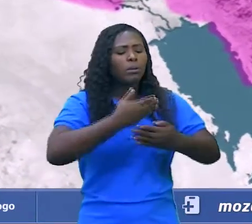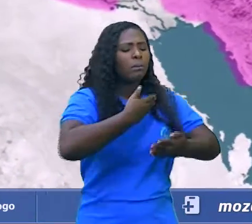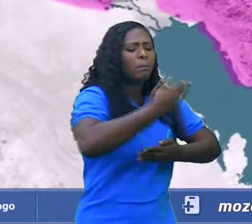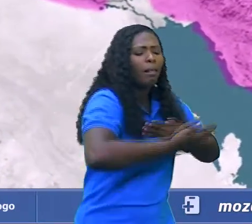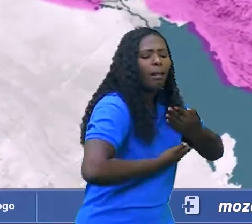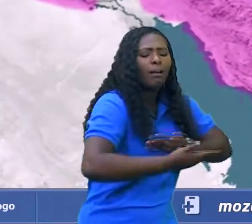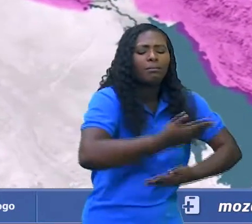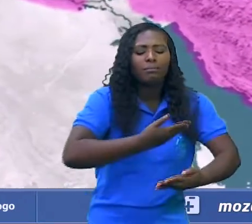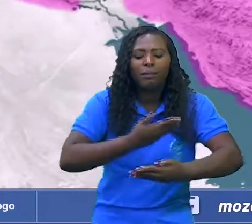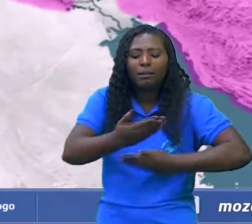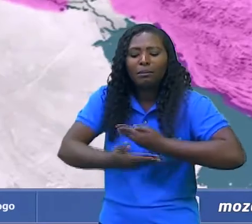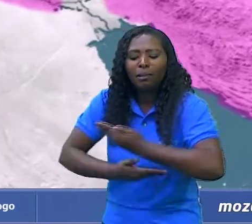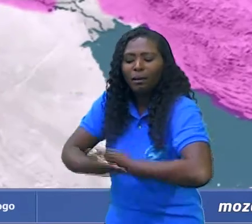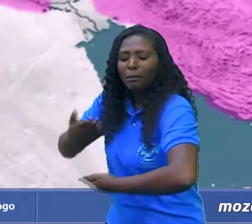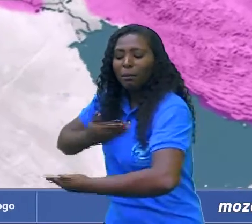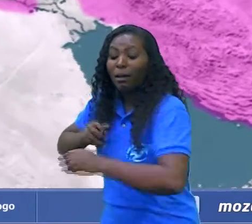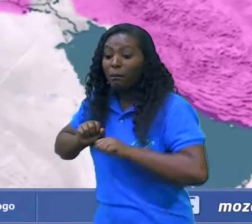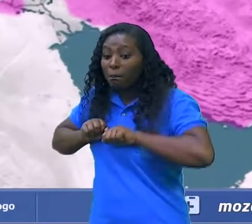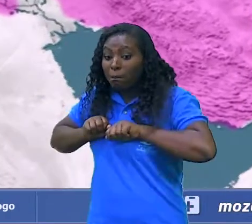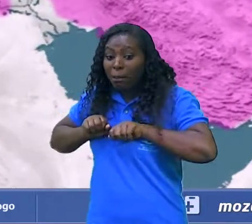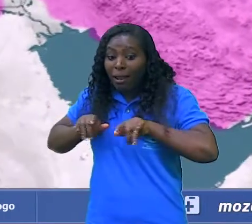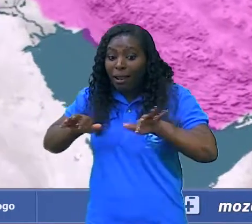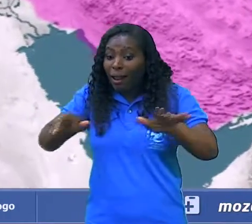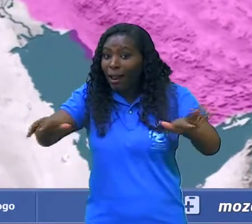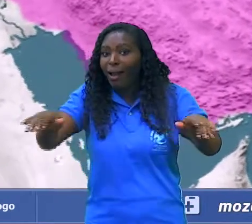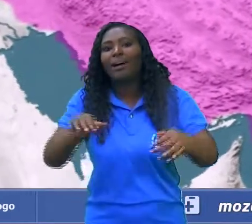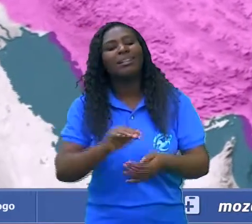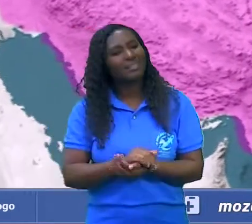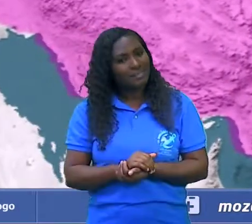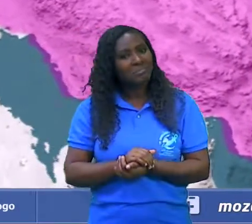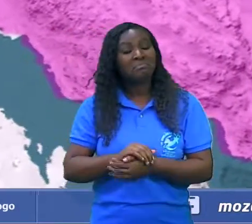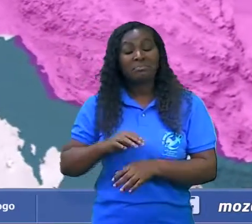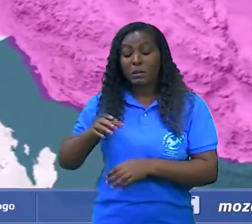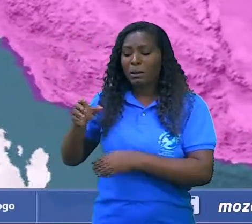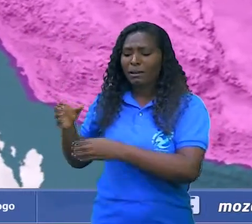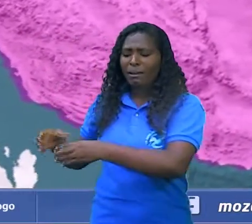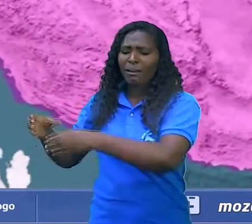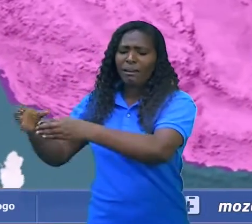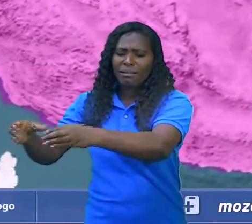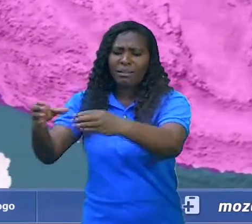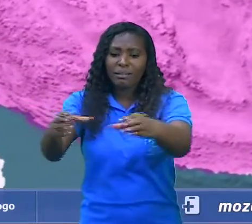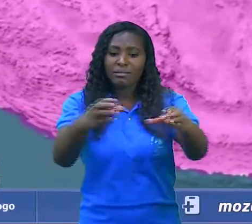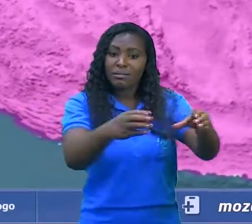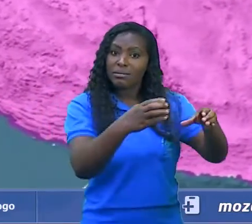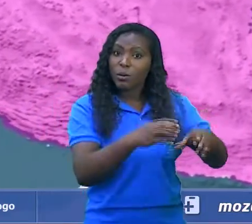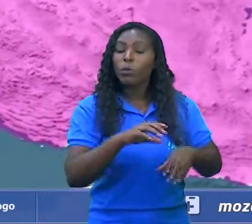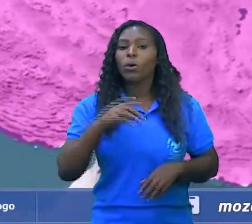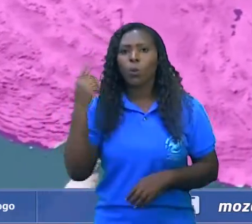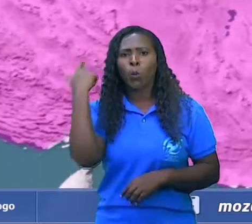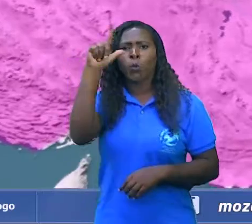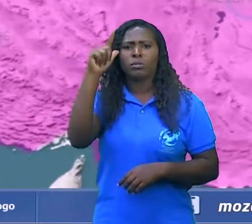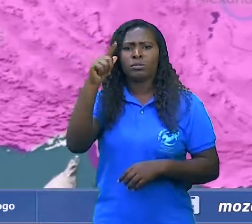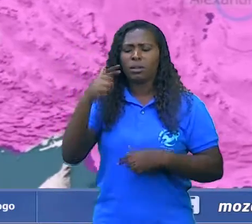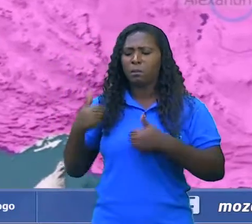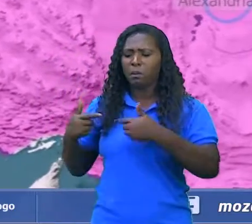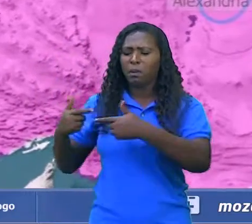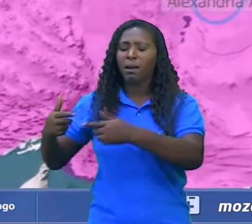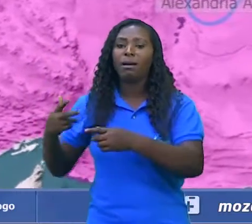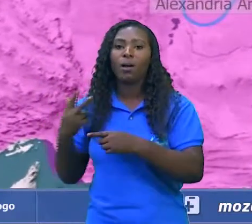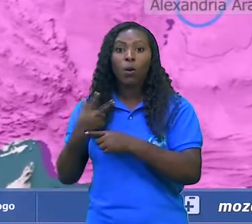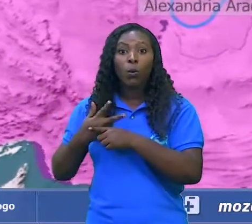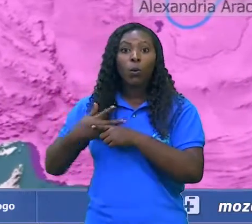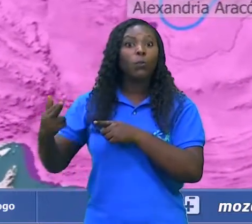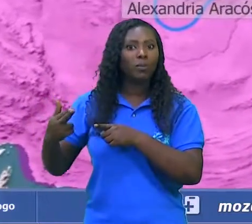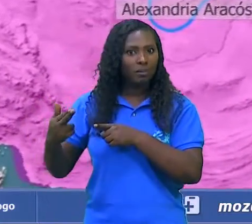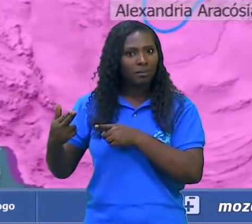grega para as regiões dominadas e também trazendo para